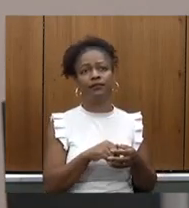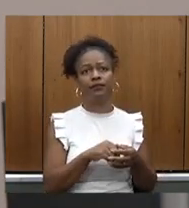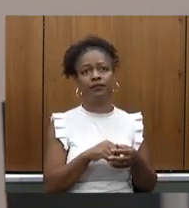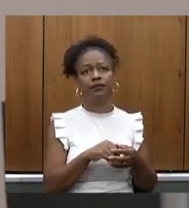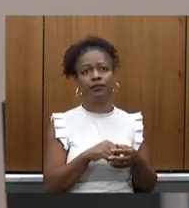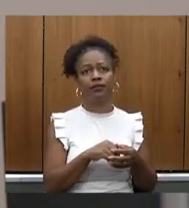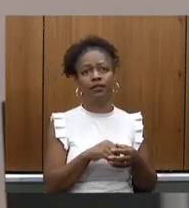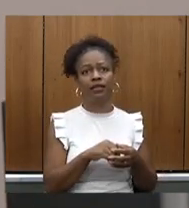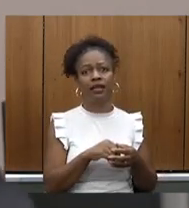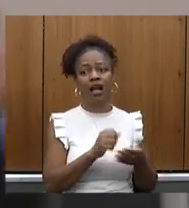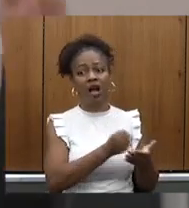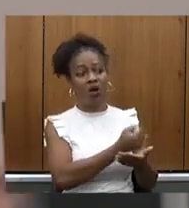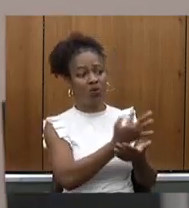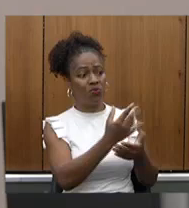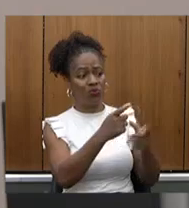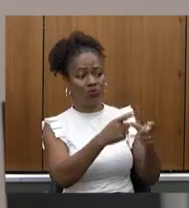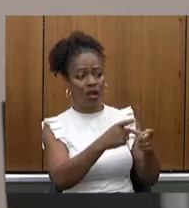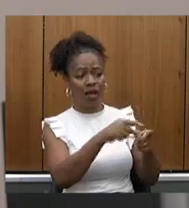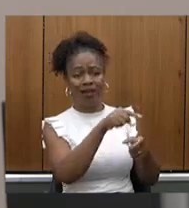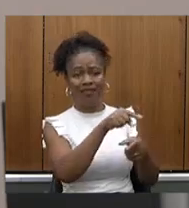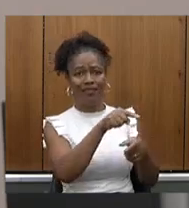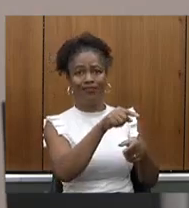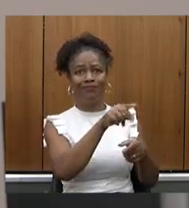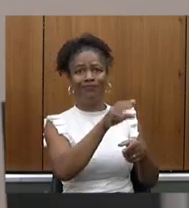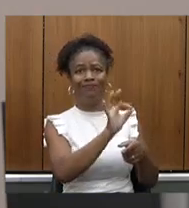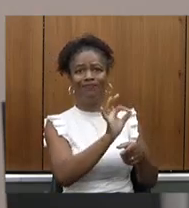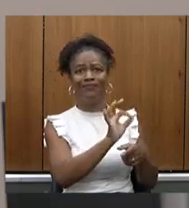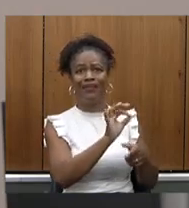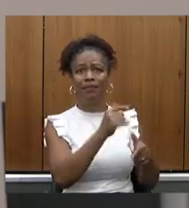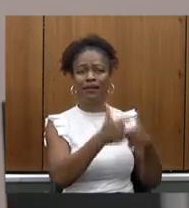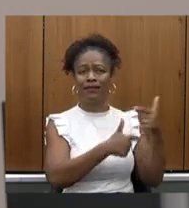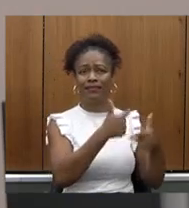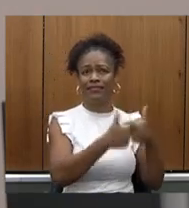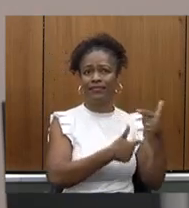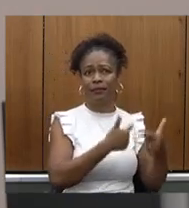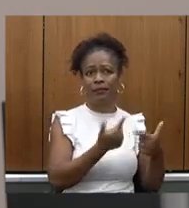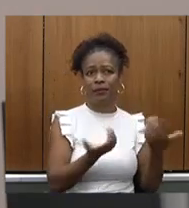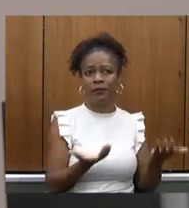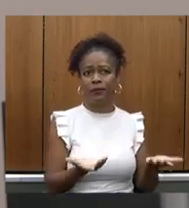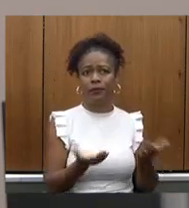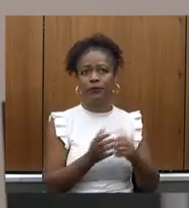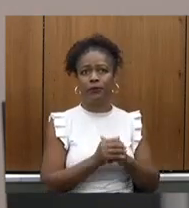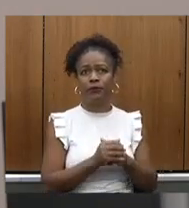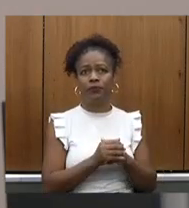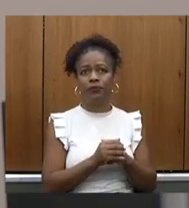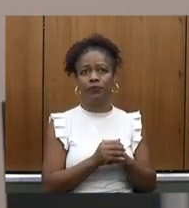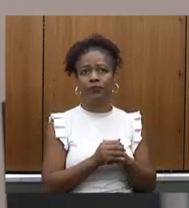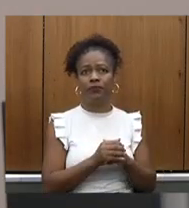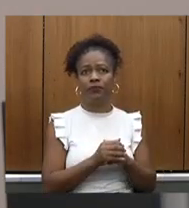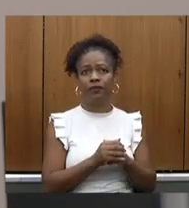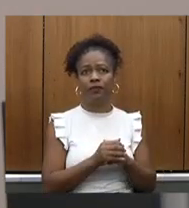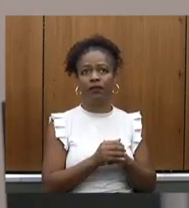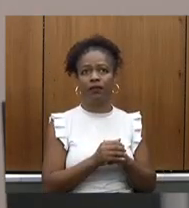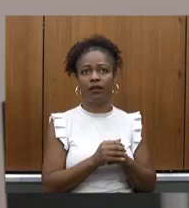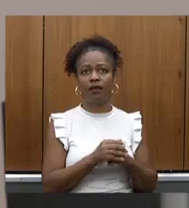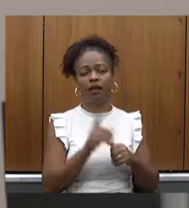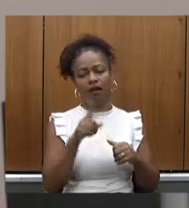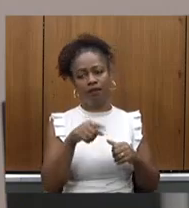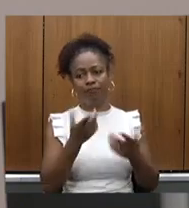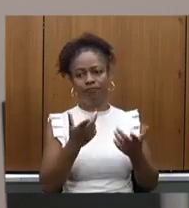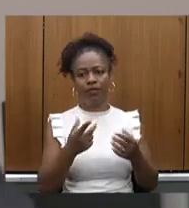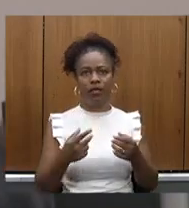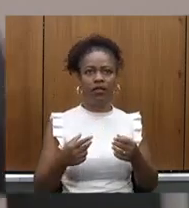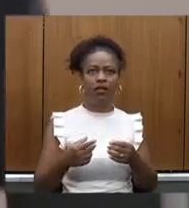operando não está mais como eu posso dizer não falar a palavra operar significa cirurgia ou seja